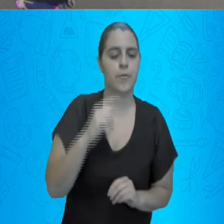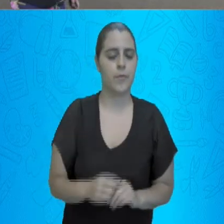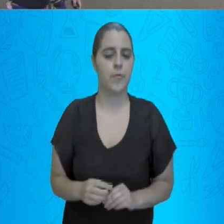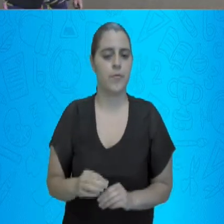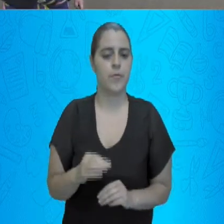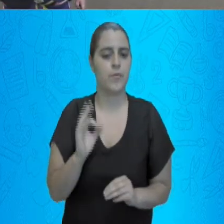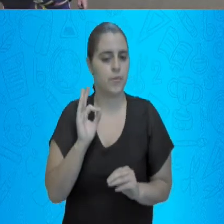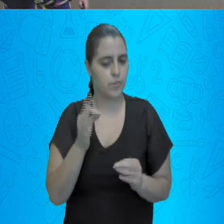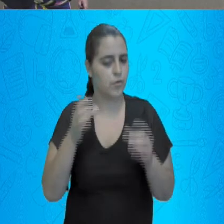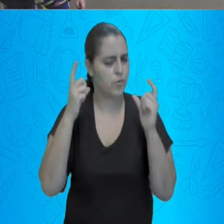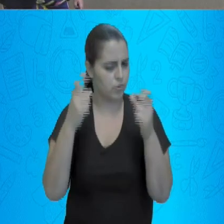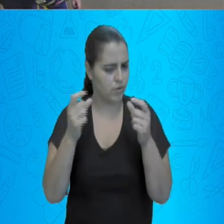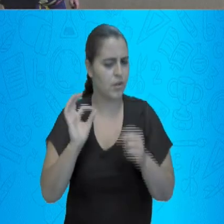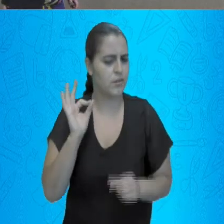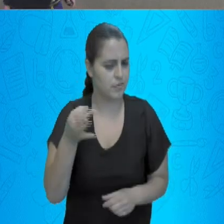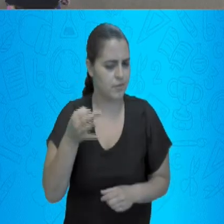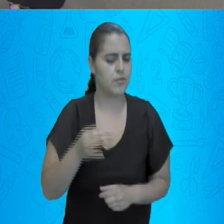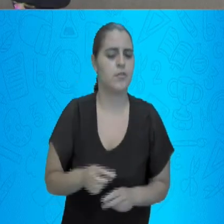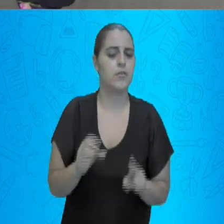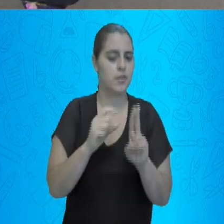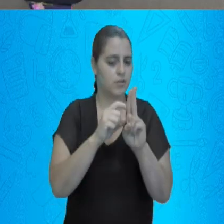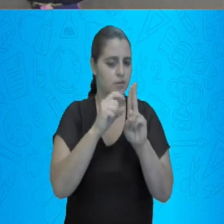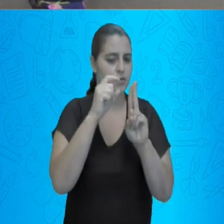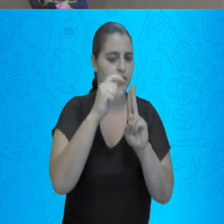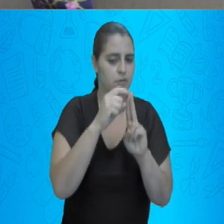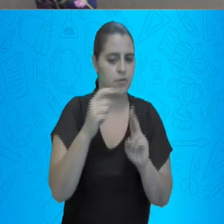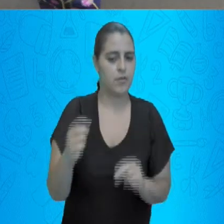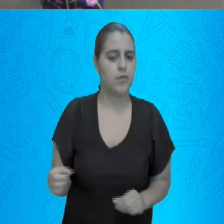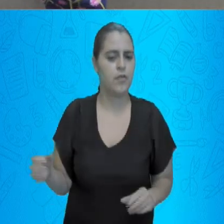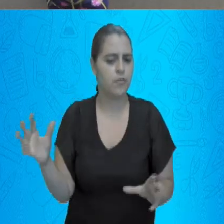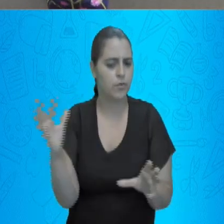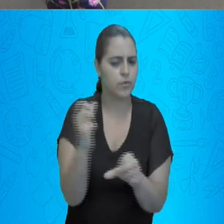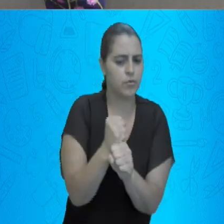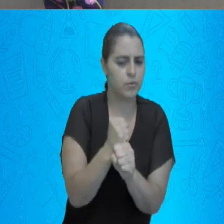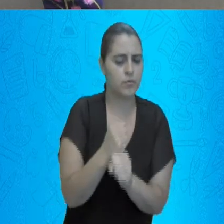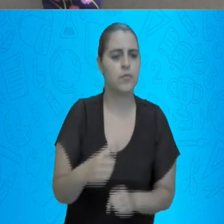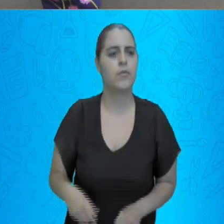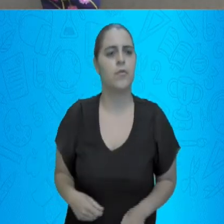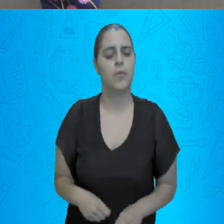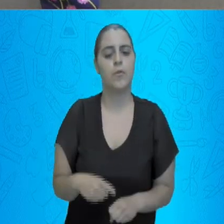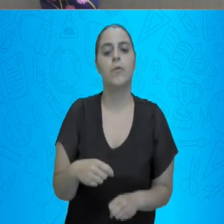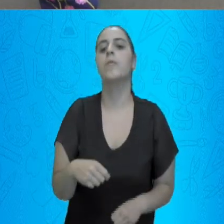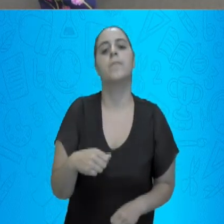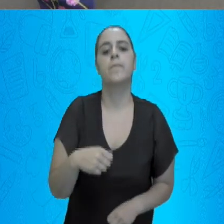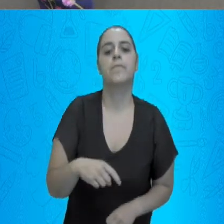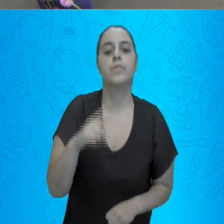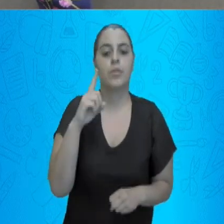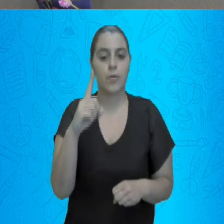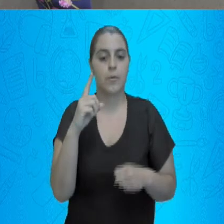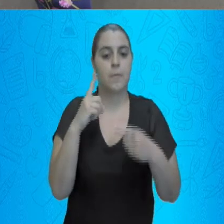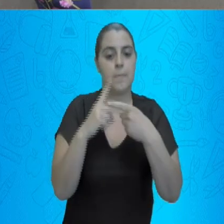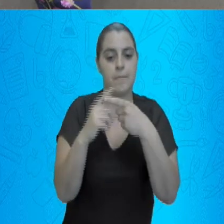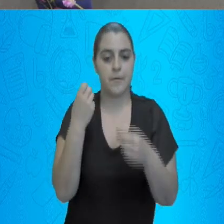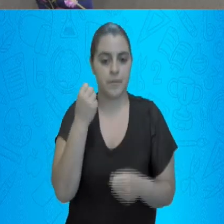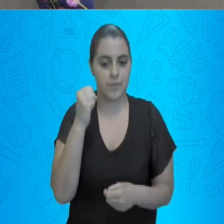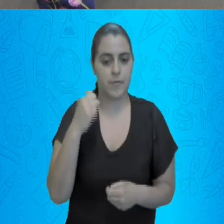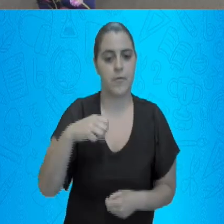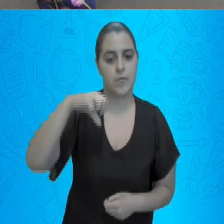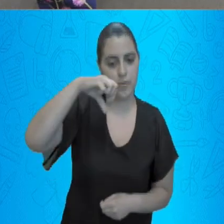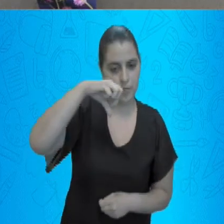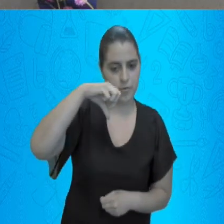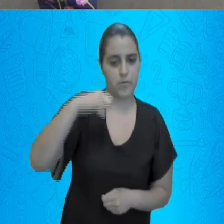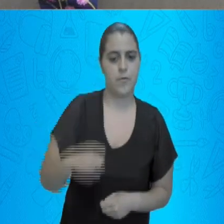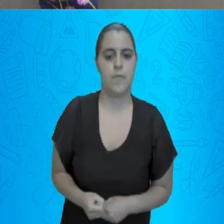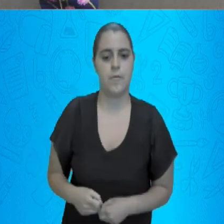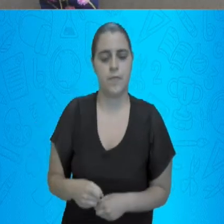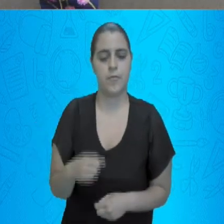devido lugar, que é na dezena. E eu vou somar. 1 mais 8. 9.